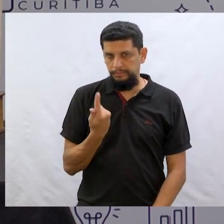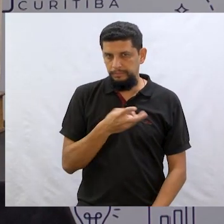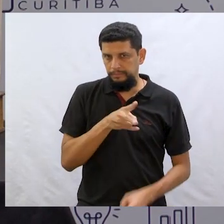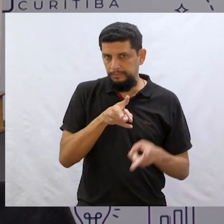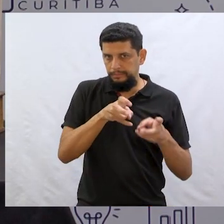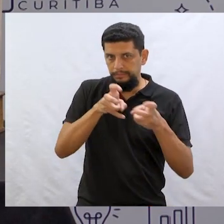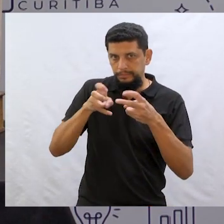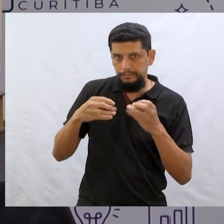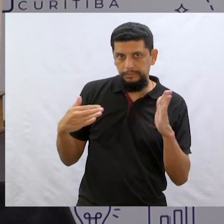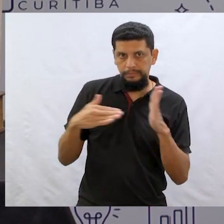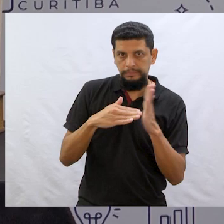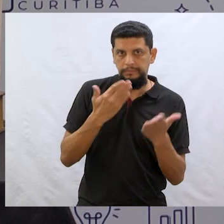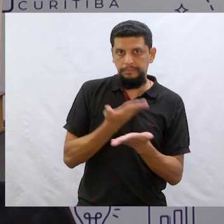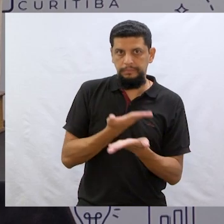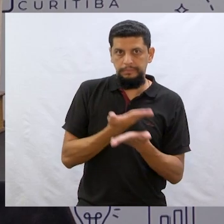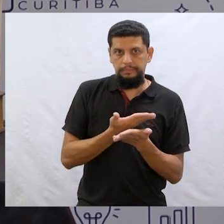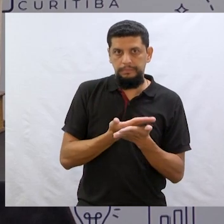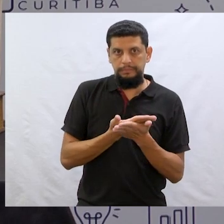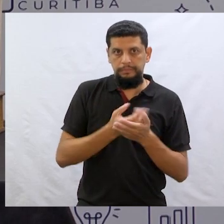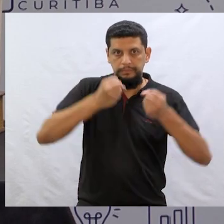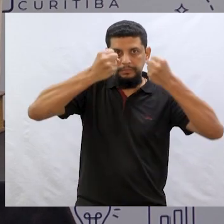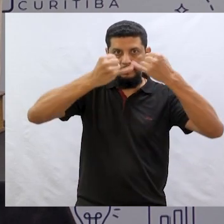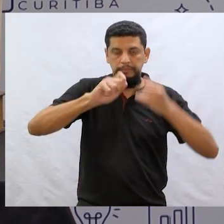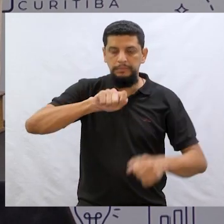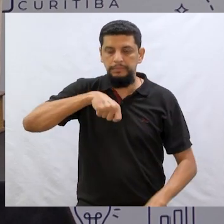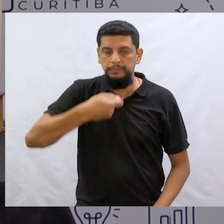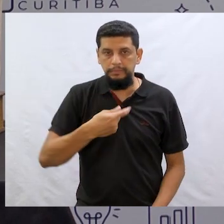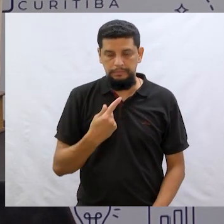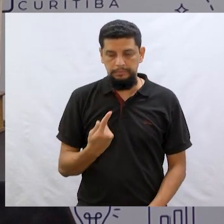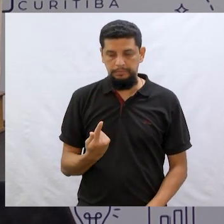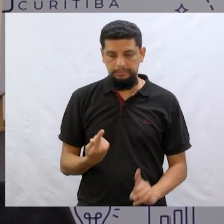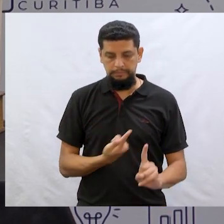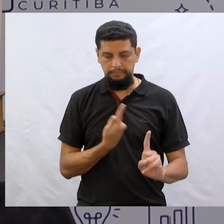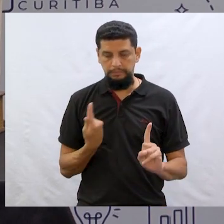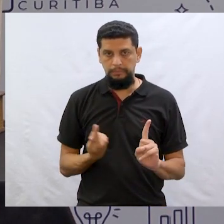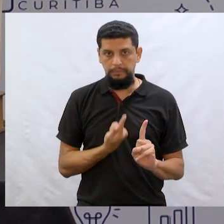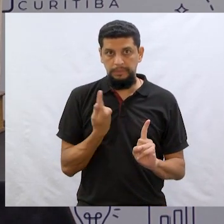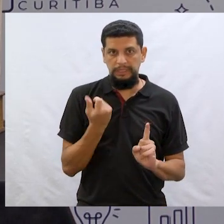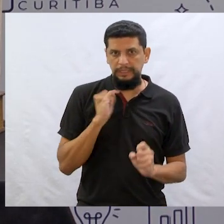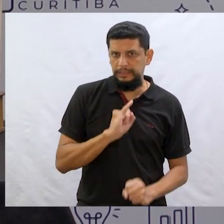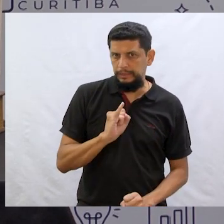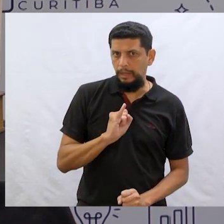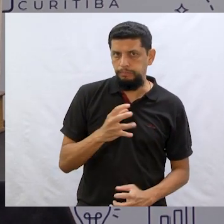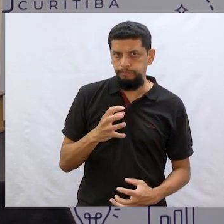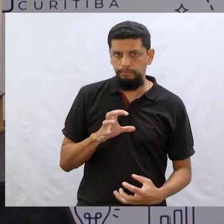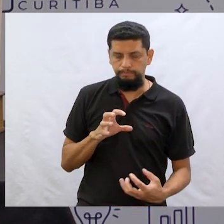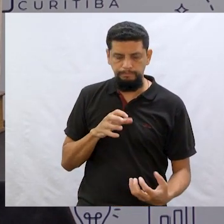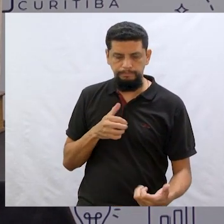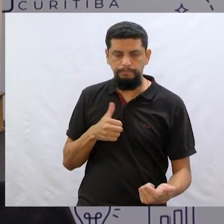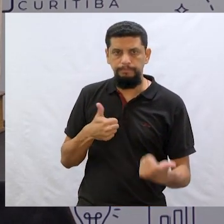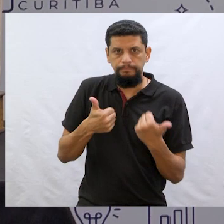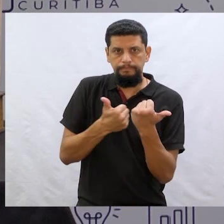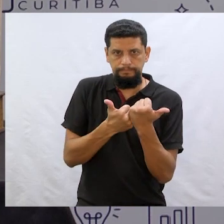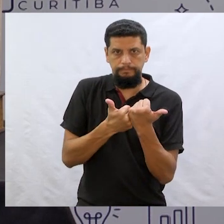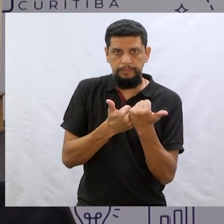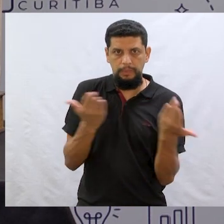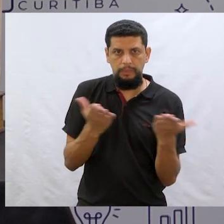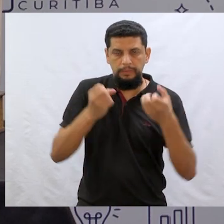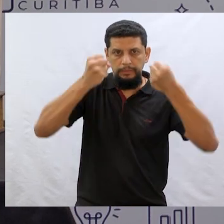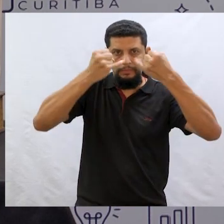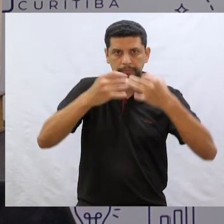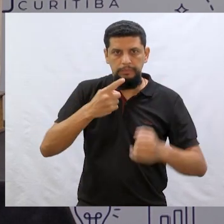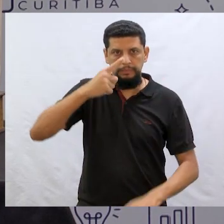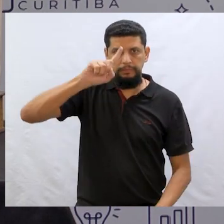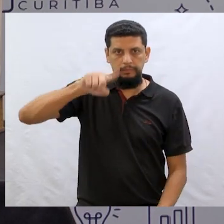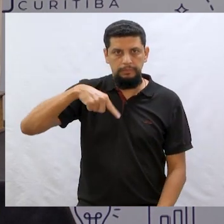aí perceberam? Na última aula, nós falamos sobre o gigante. Mas, se a gente pudesse ser um gigante, não é mesmo? E hoje, nós vamos